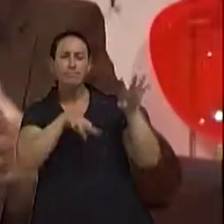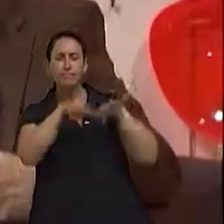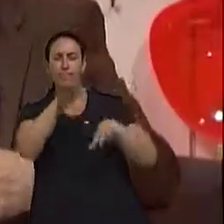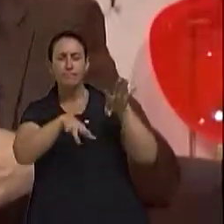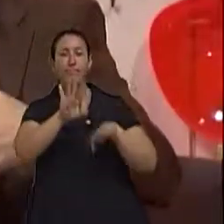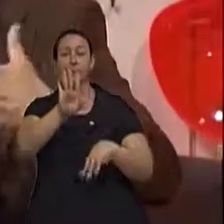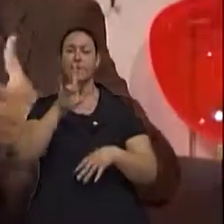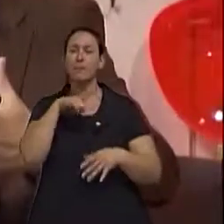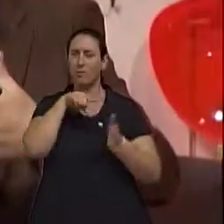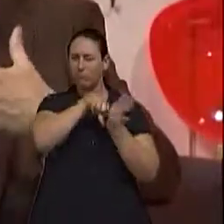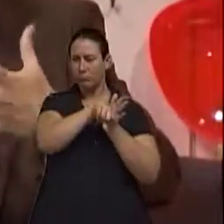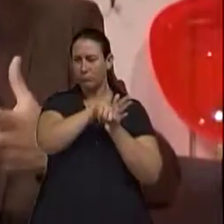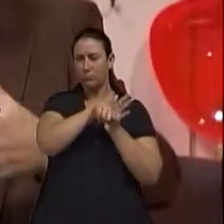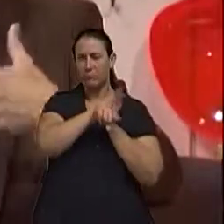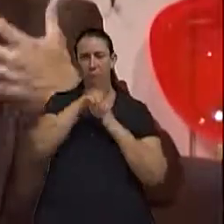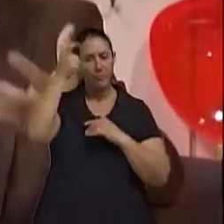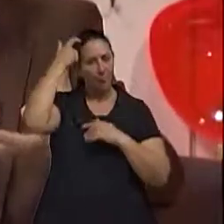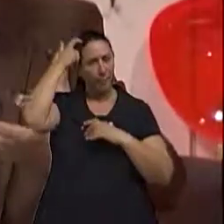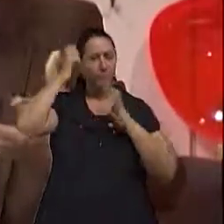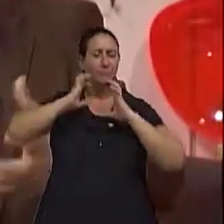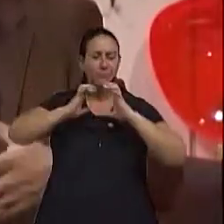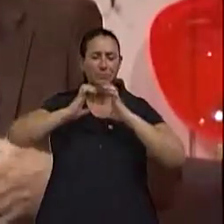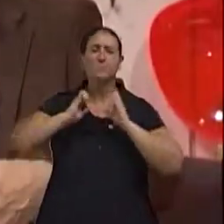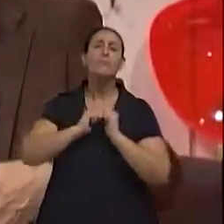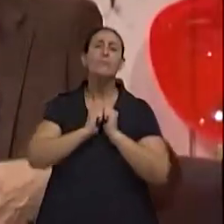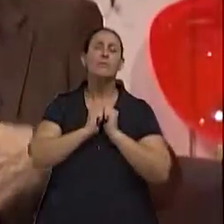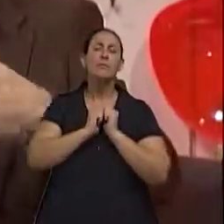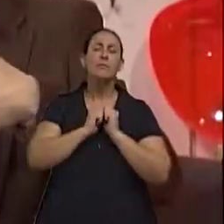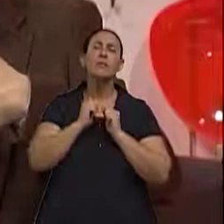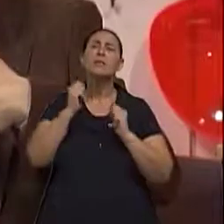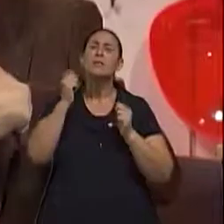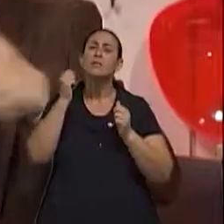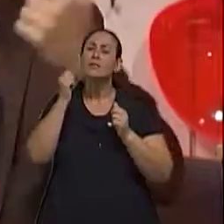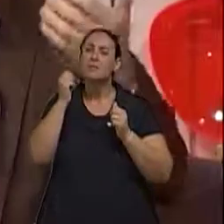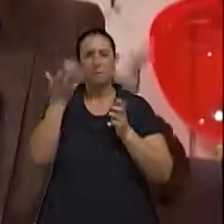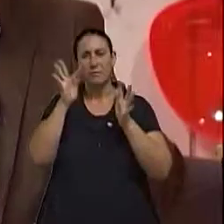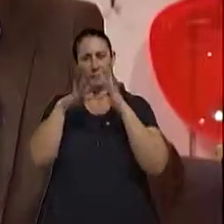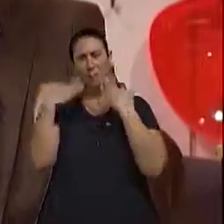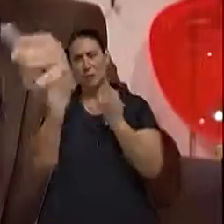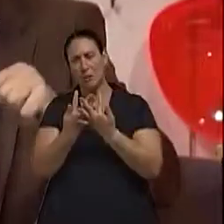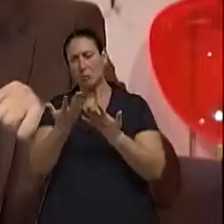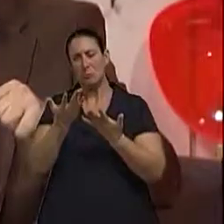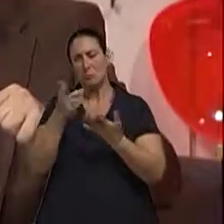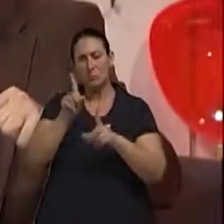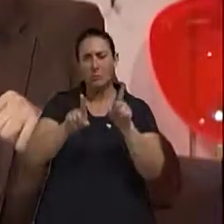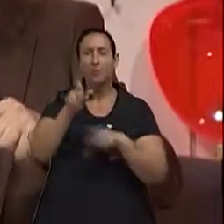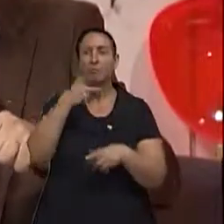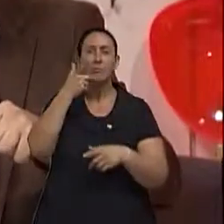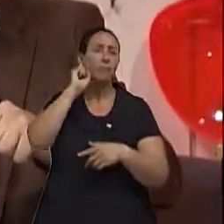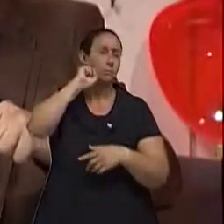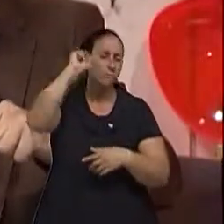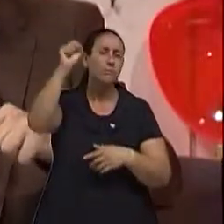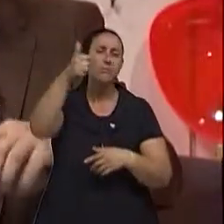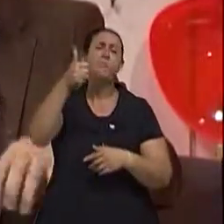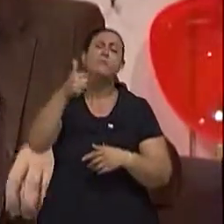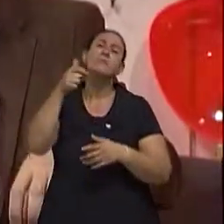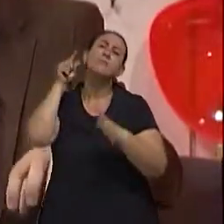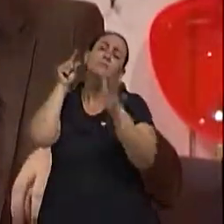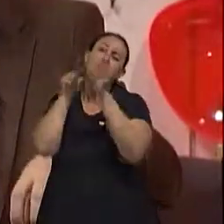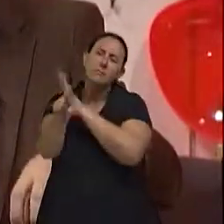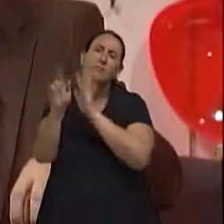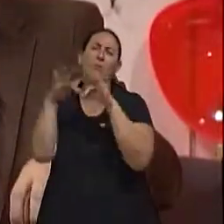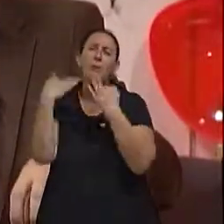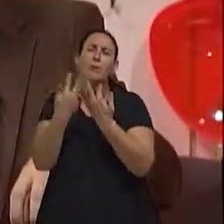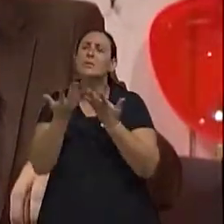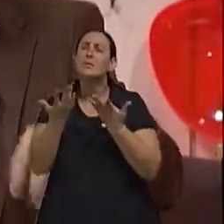psicológica. Ou seja, foram atrás das pessoas e familiares que tinham perdido alguém, né? Por suicídio. Por suicídio. E se